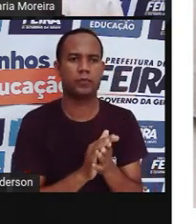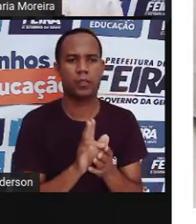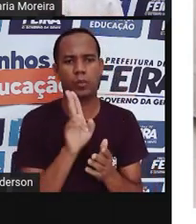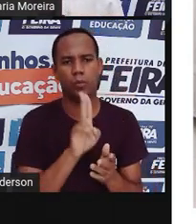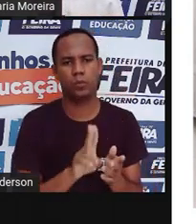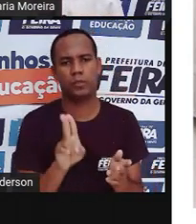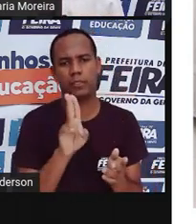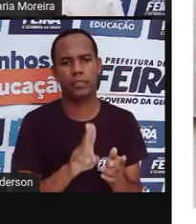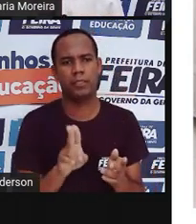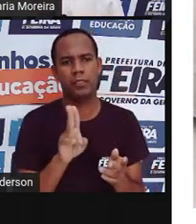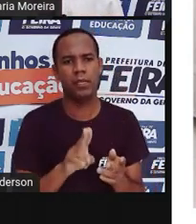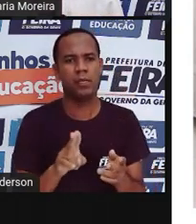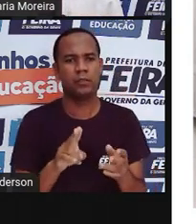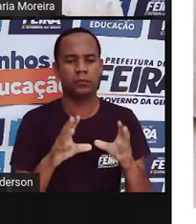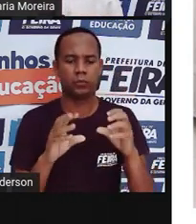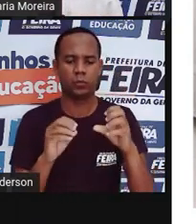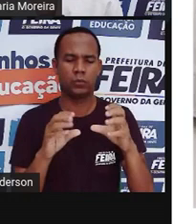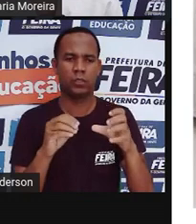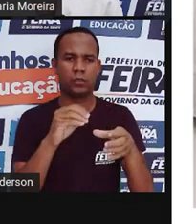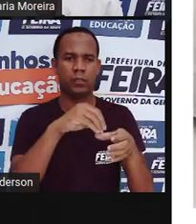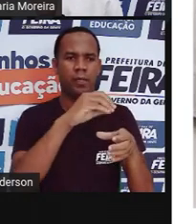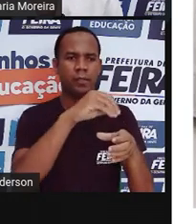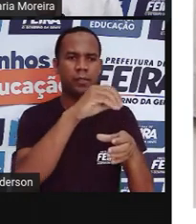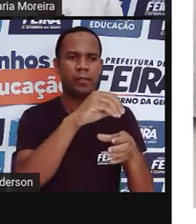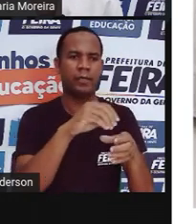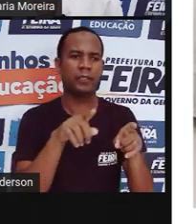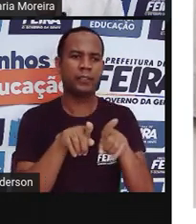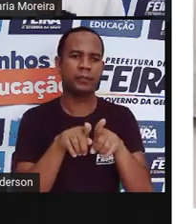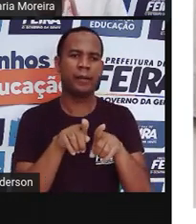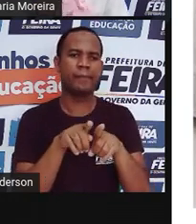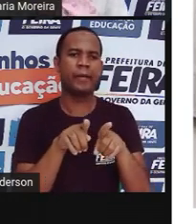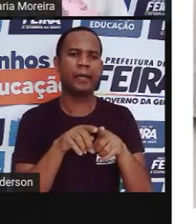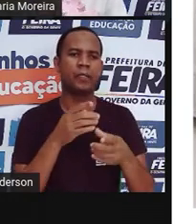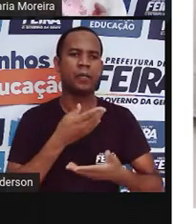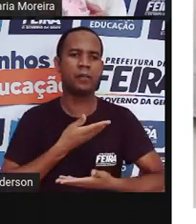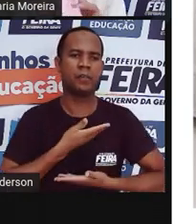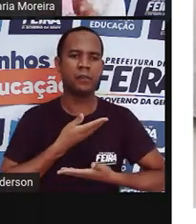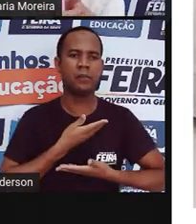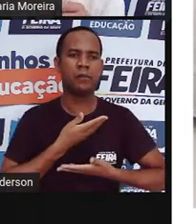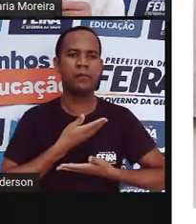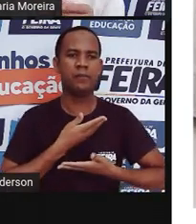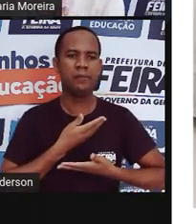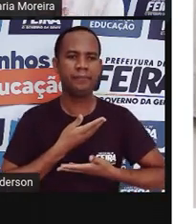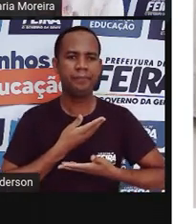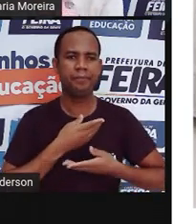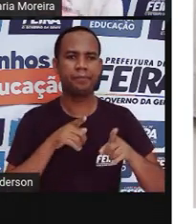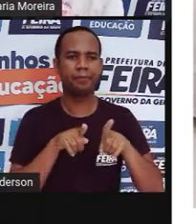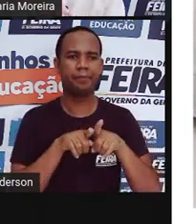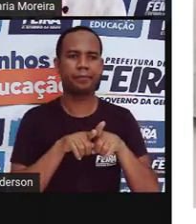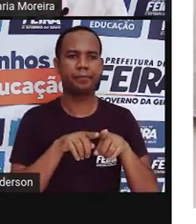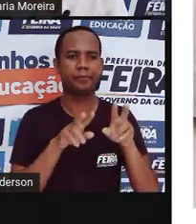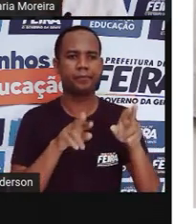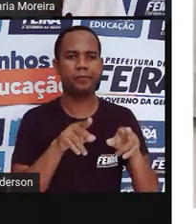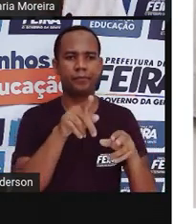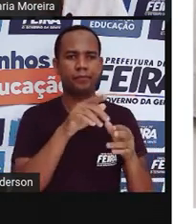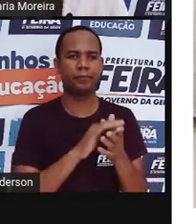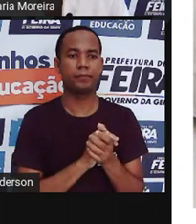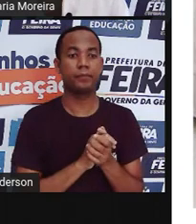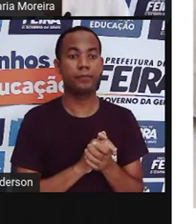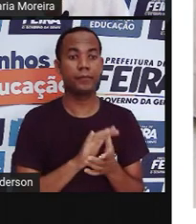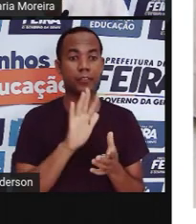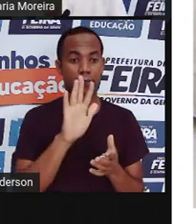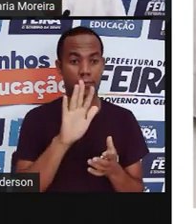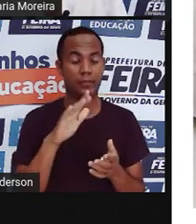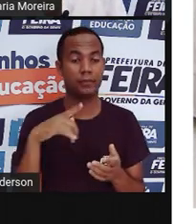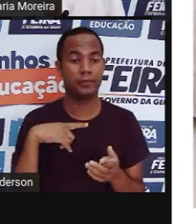Utilizam tecidos, algodão e chita principalmente para criar as roupas e corpinhos dos bonecos que é o caso de Josefina. Mas